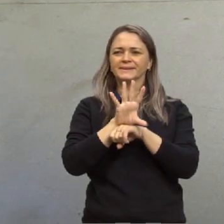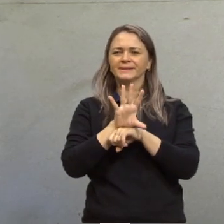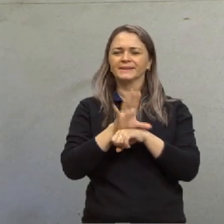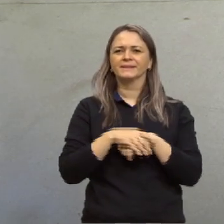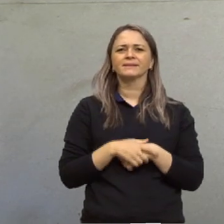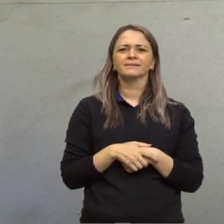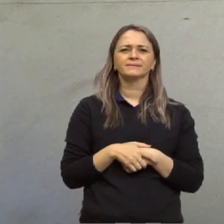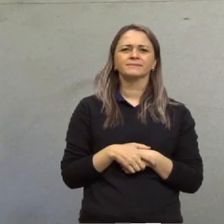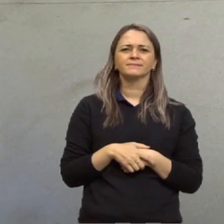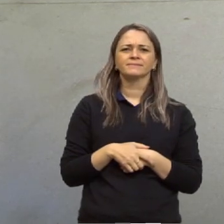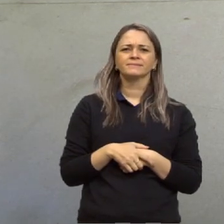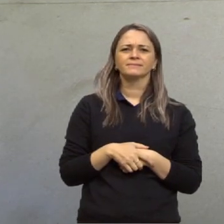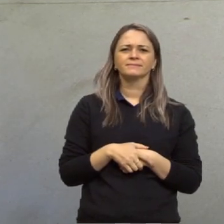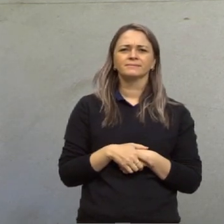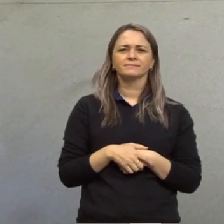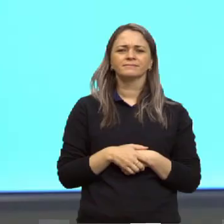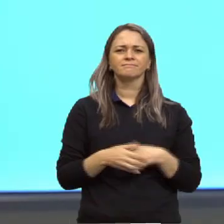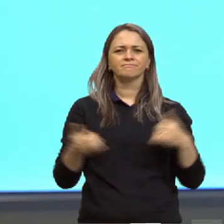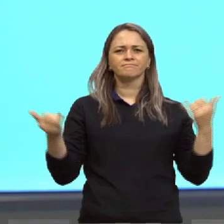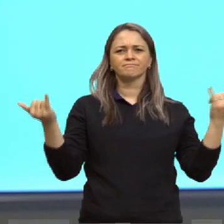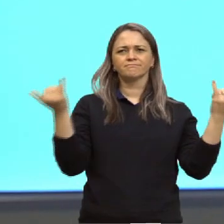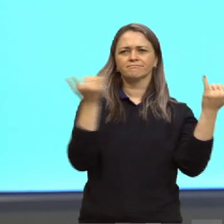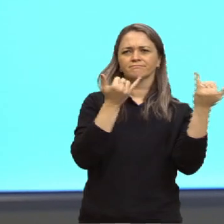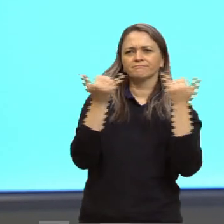Aqui a gente tem um anúncio, tá?